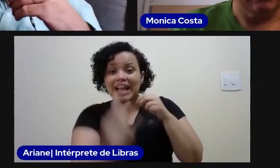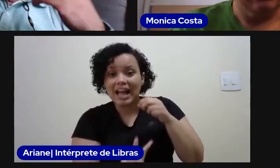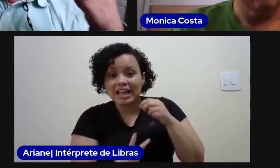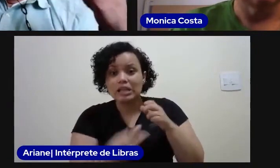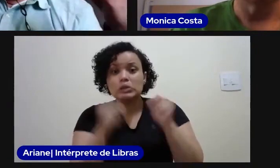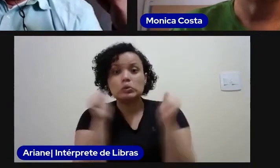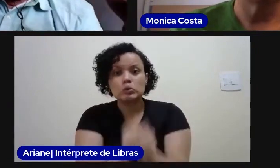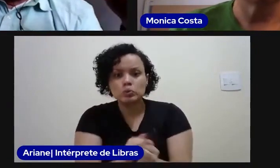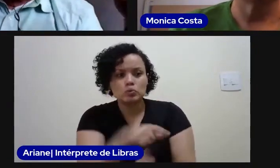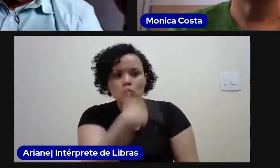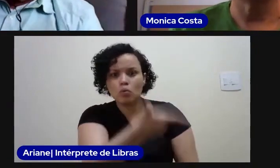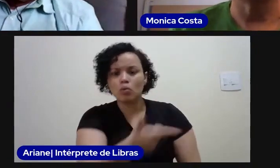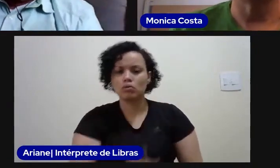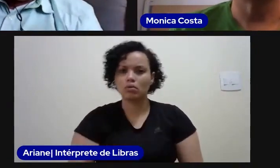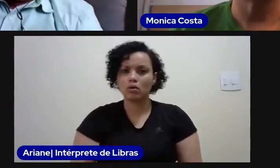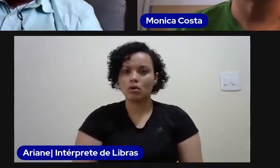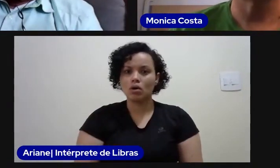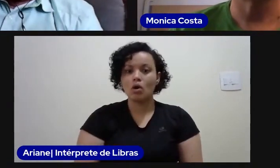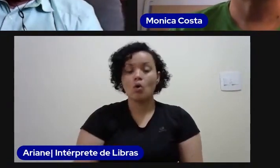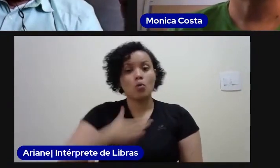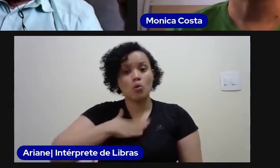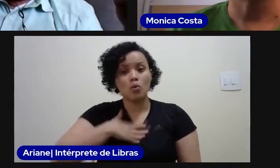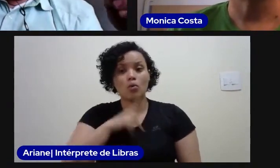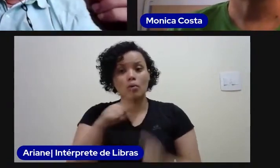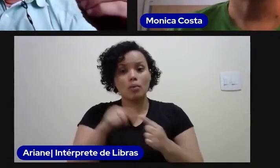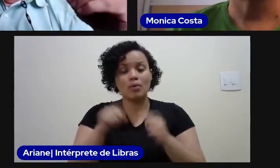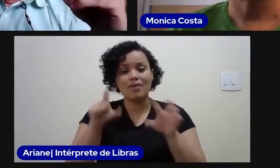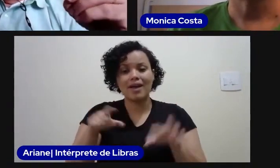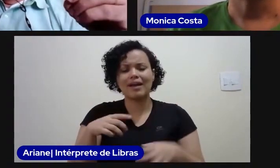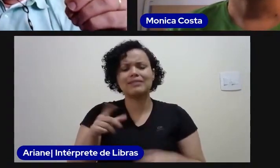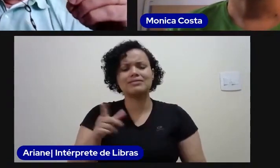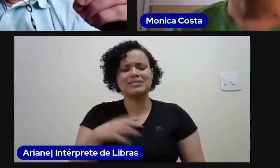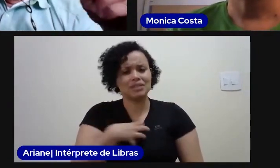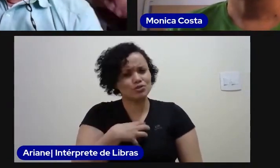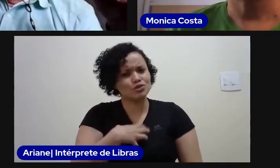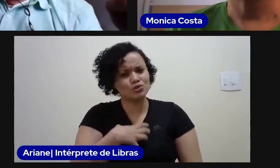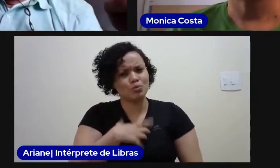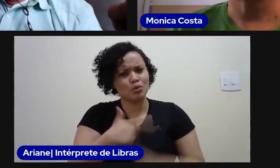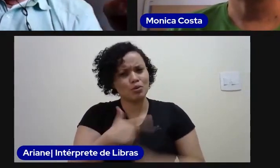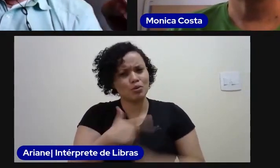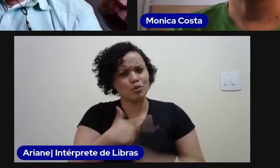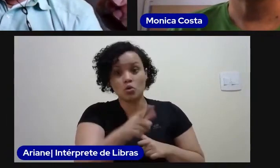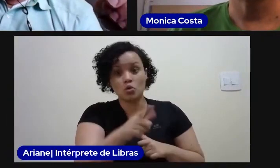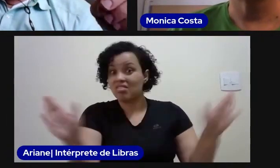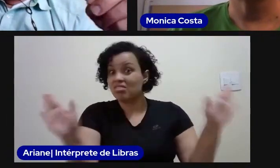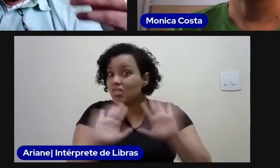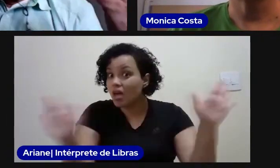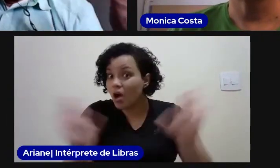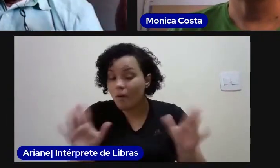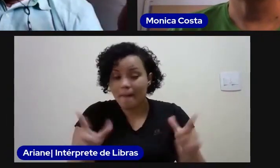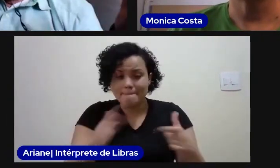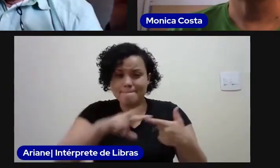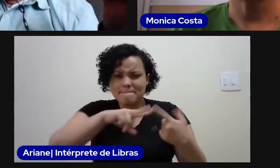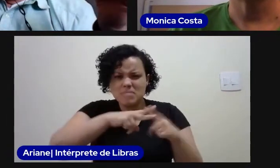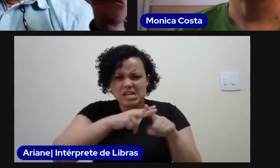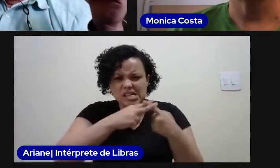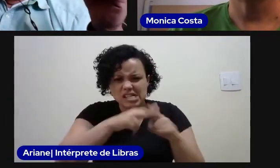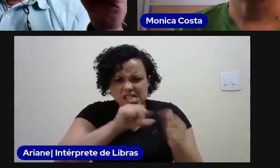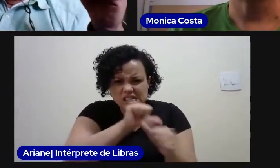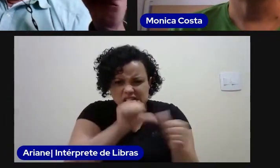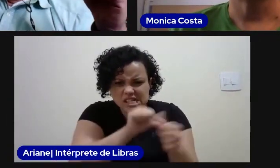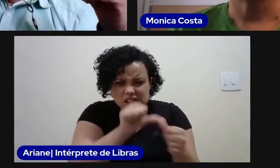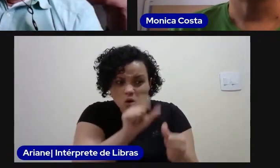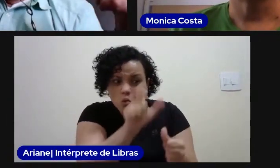papel é sermos sensíveis ao problema do outro, mas não é querermos mudar as outras pessoas, mas é sermos